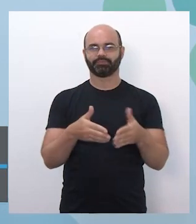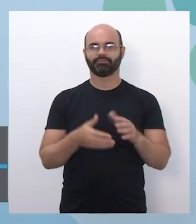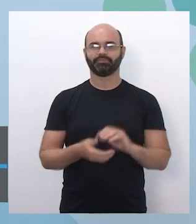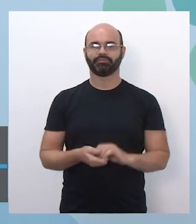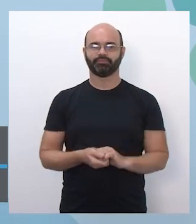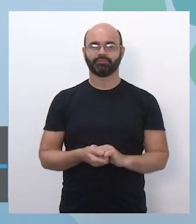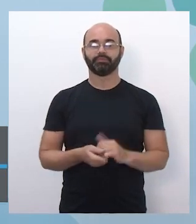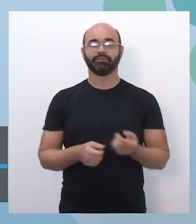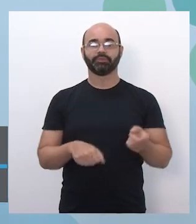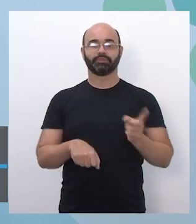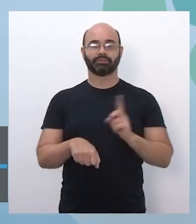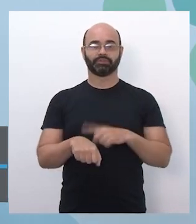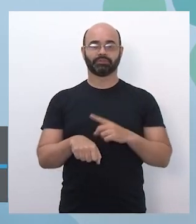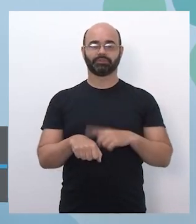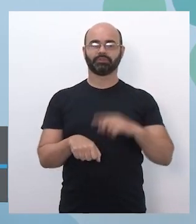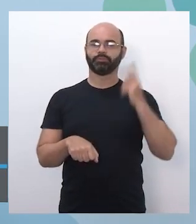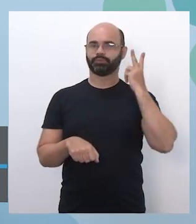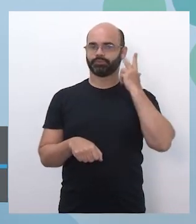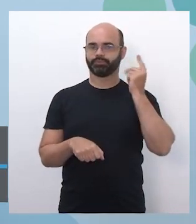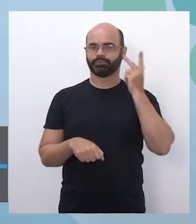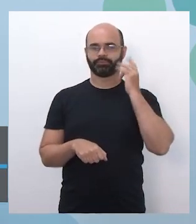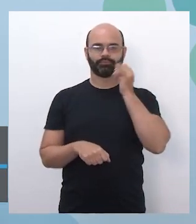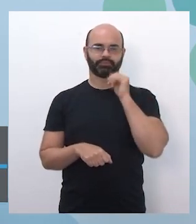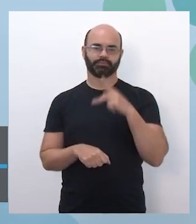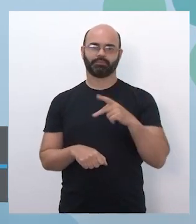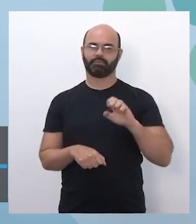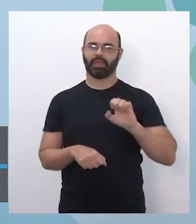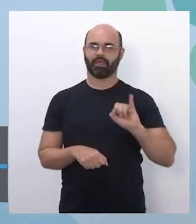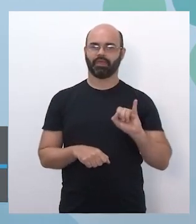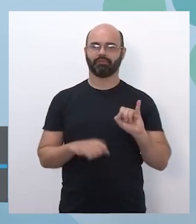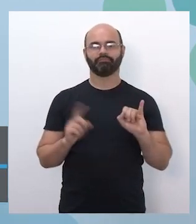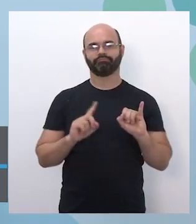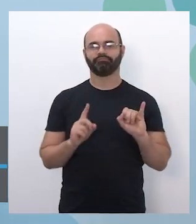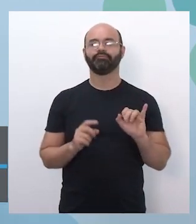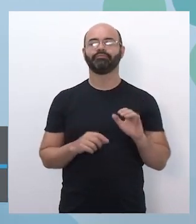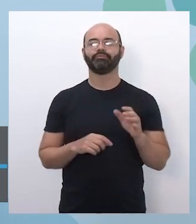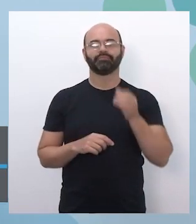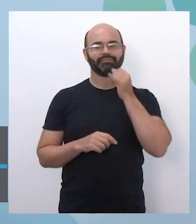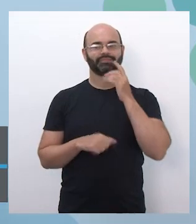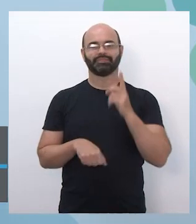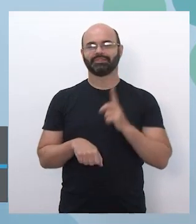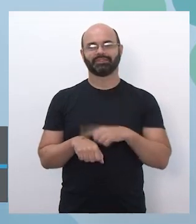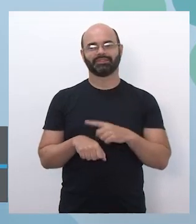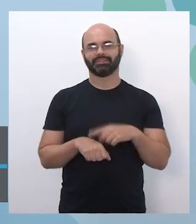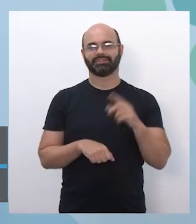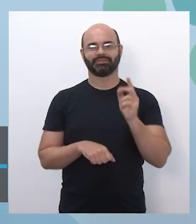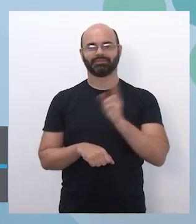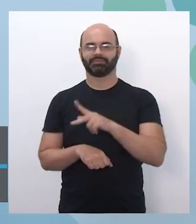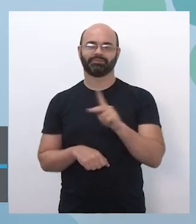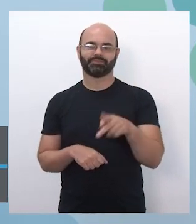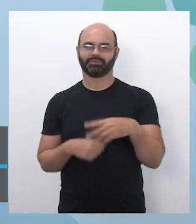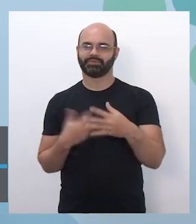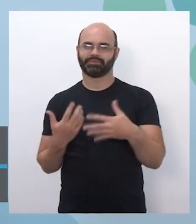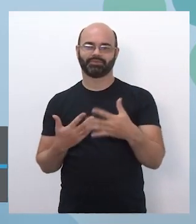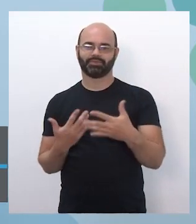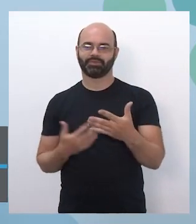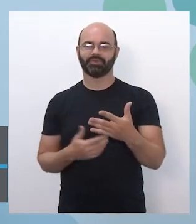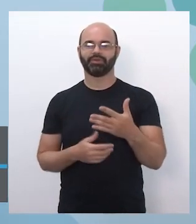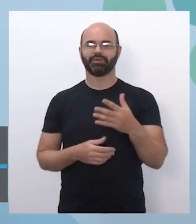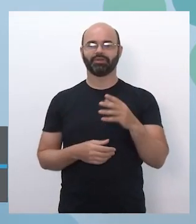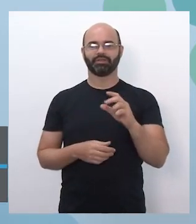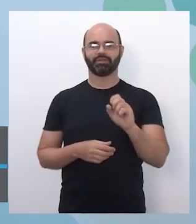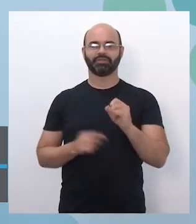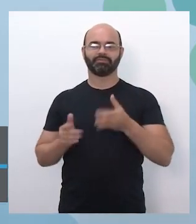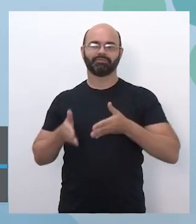regular. O aluno, por exemplo, da PEM, ele não teria nem o tempo, nem o professor que já está